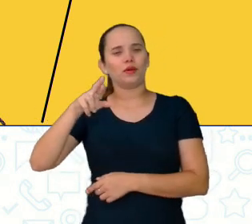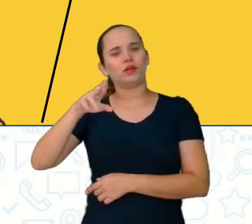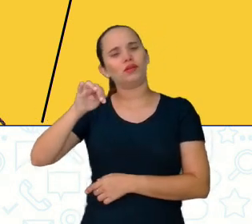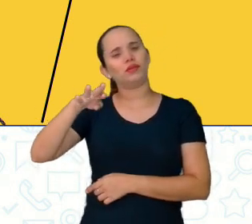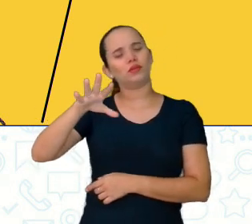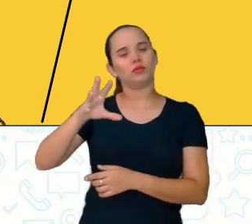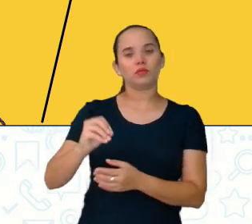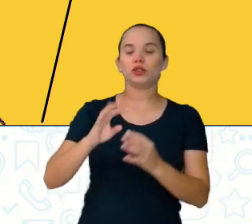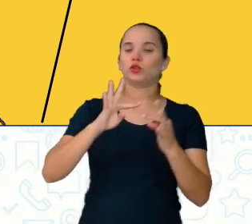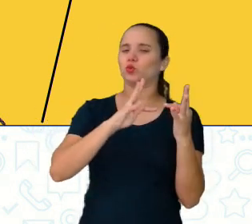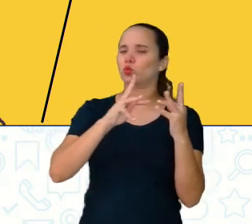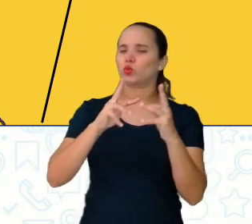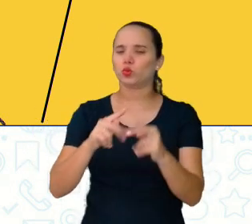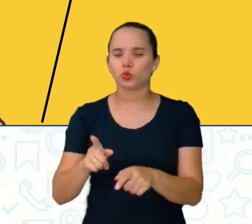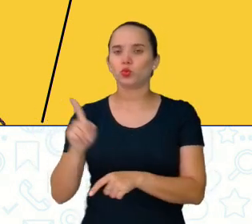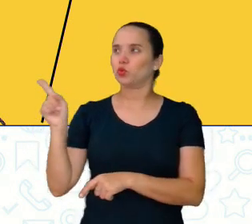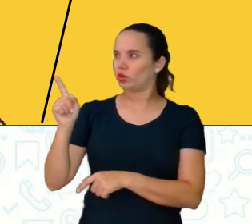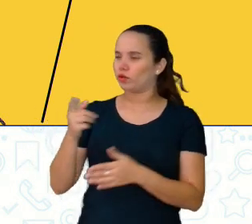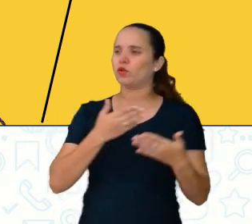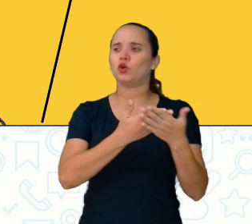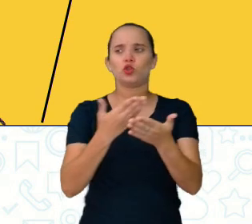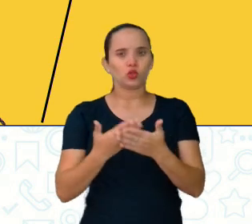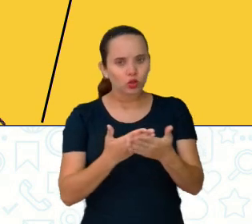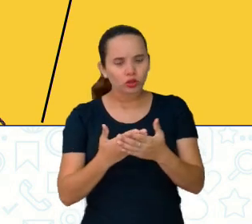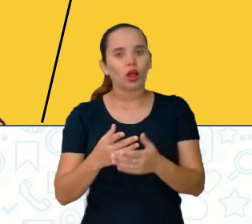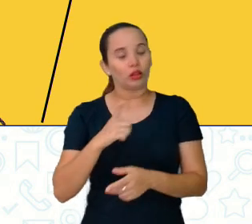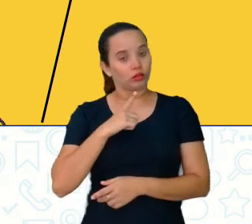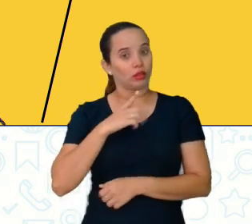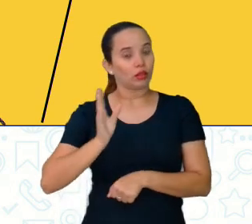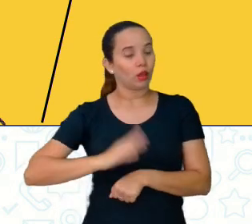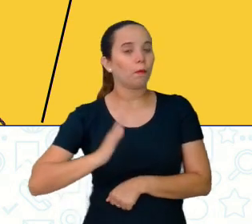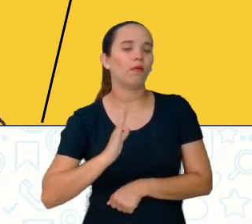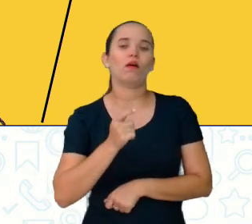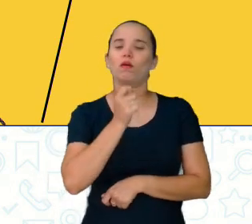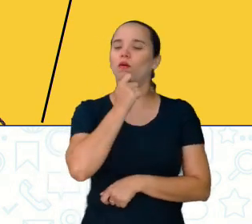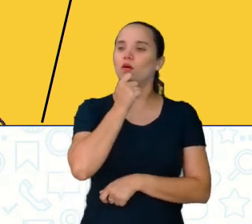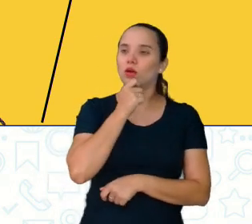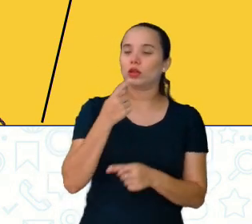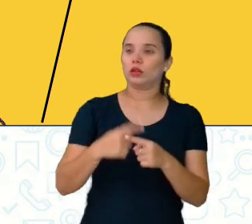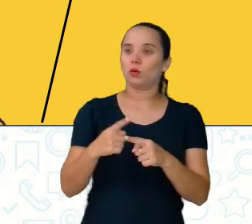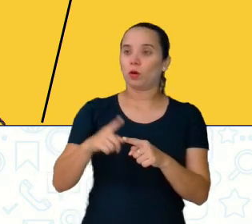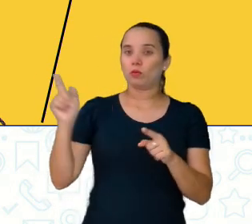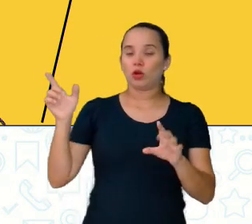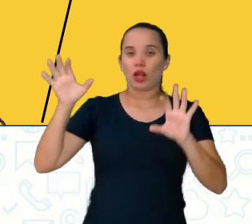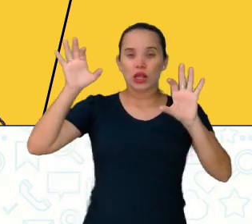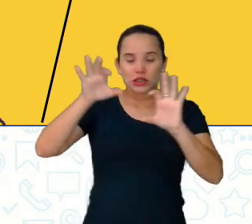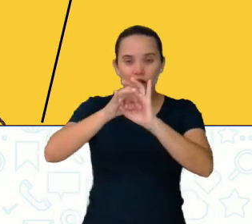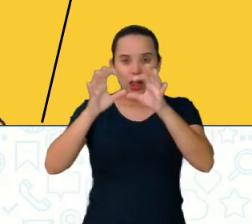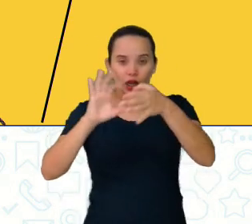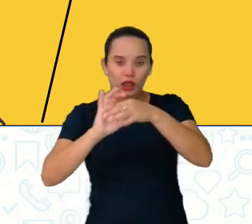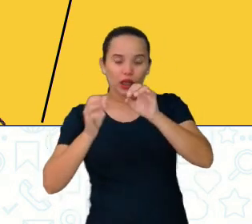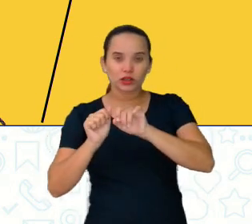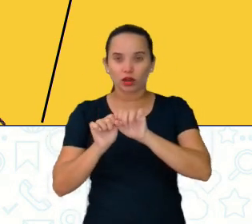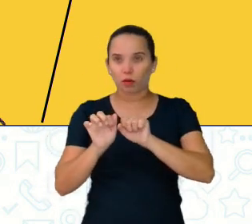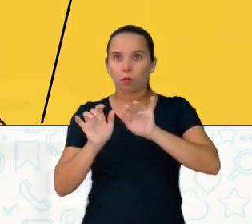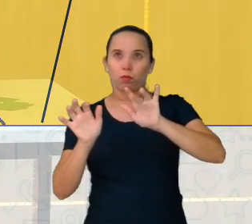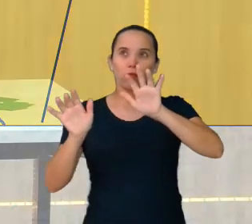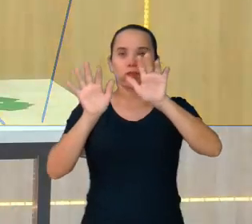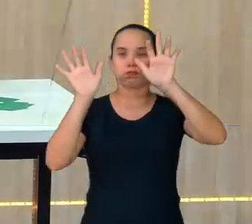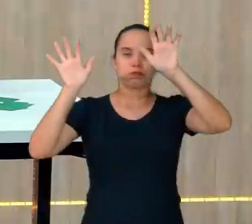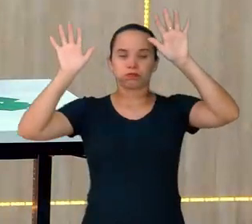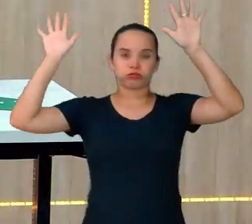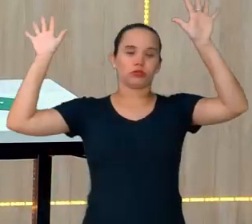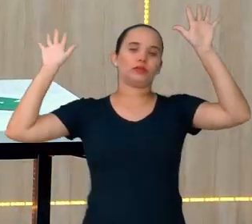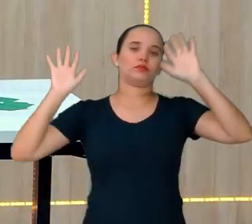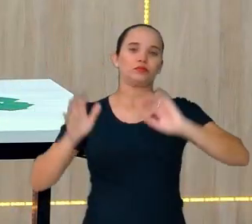trabalhado ou pode ser trabalhado. Ainda tem mais. Porque essas ligações, elas extrapolam esse recorte que eu